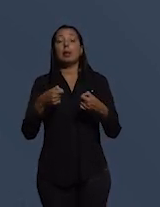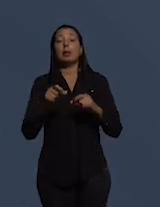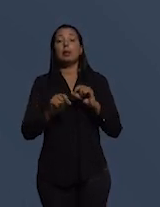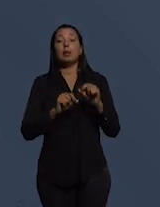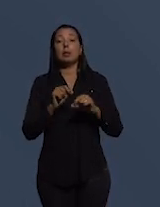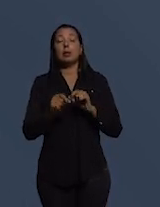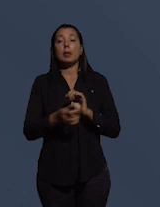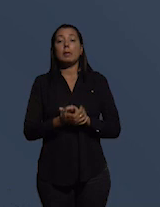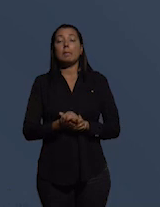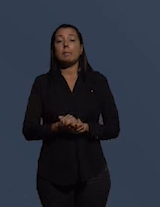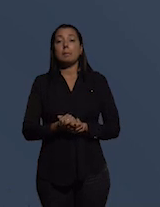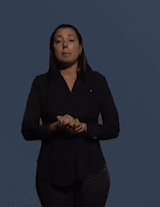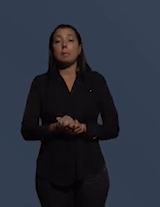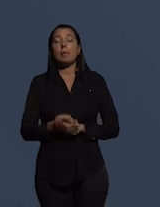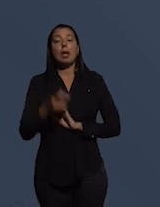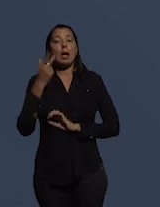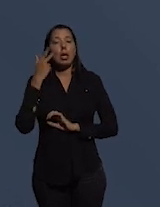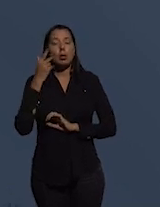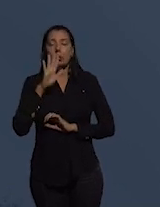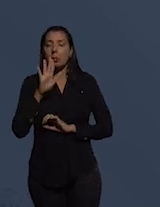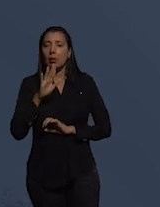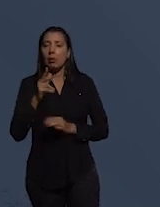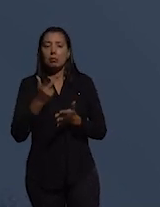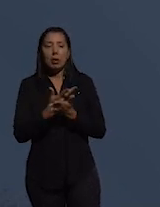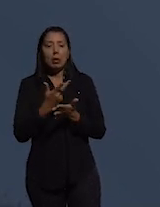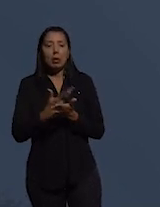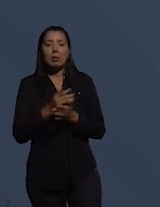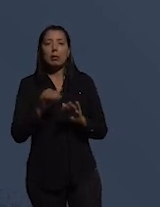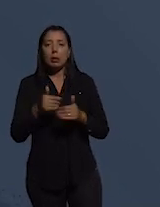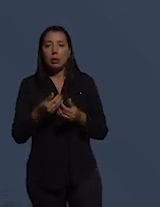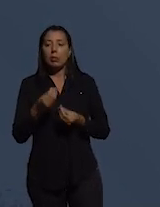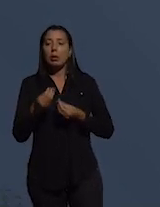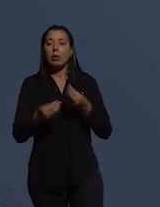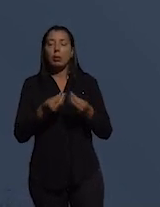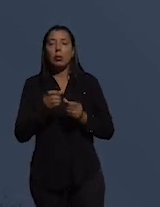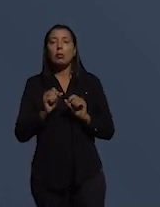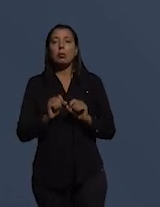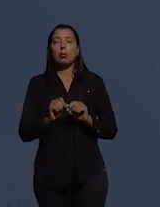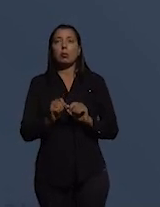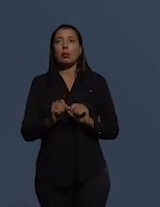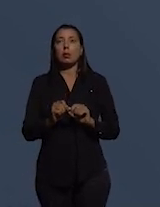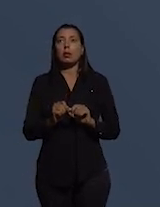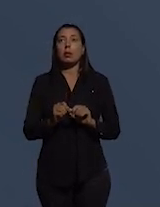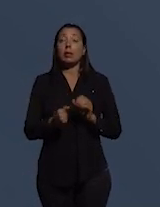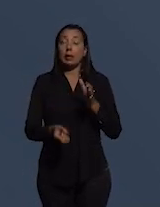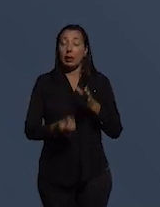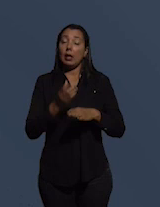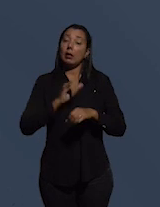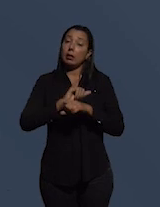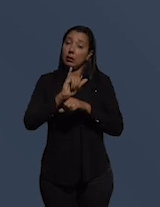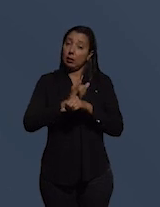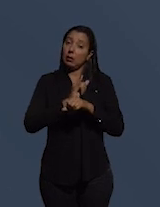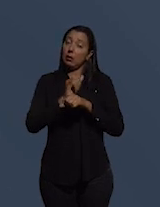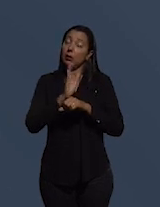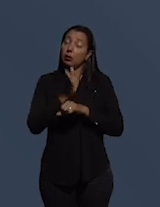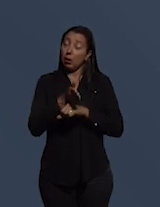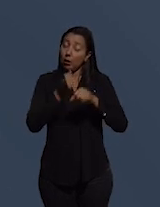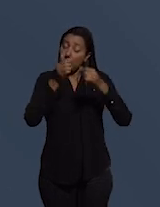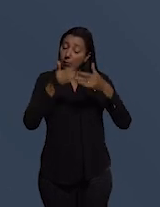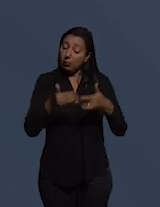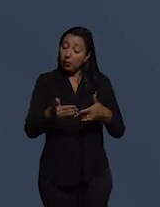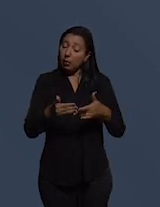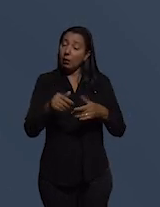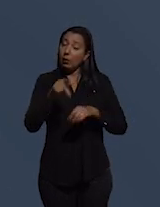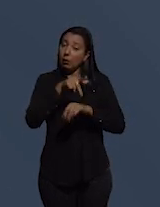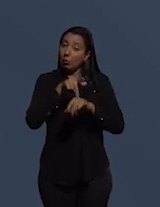a norma e não a exceção isso é a forma de criar estratégias e como eu disse num